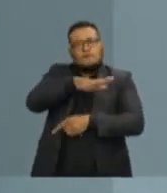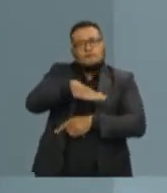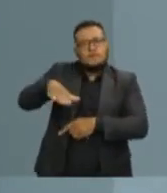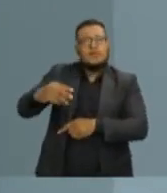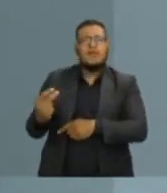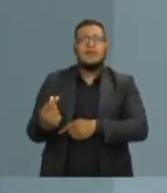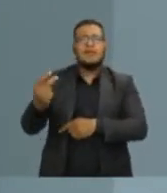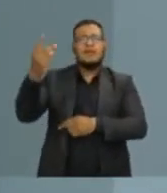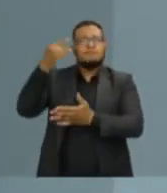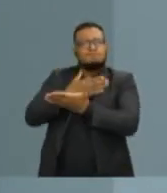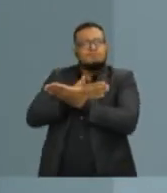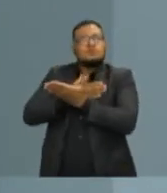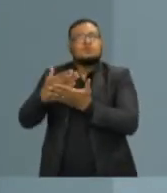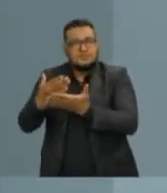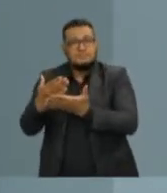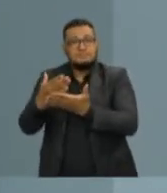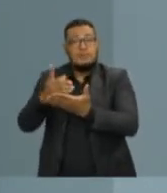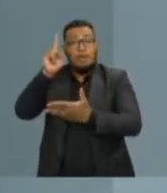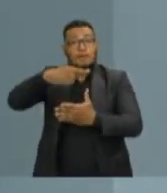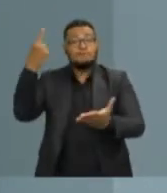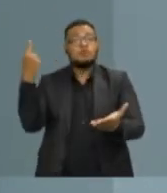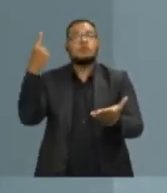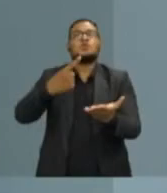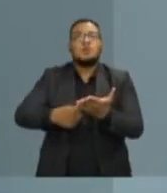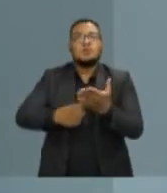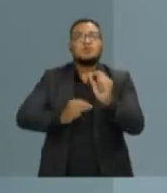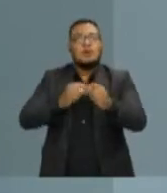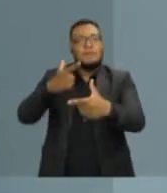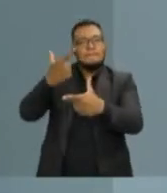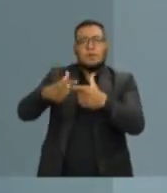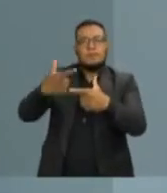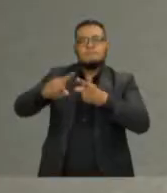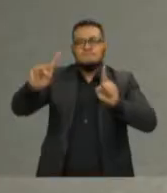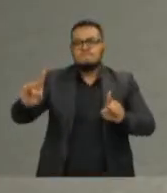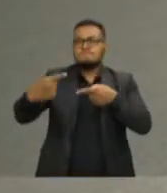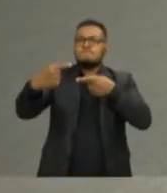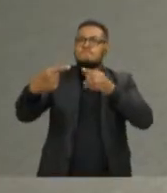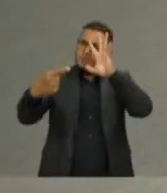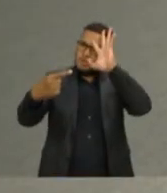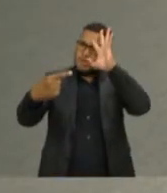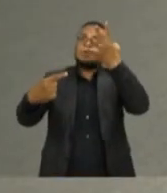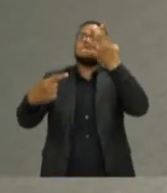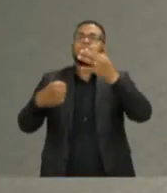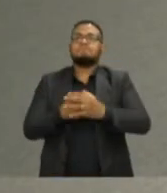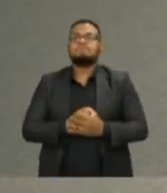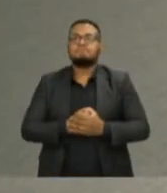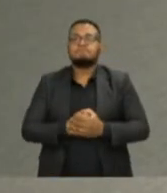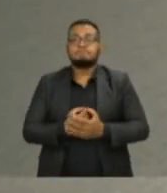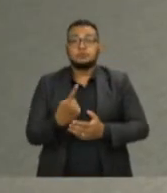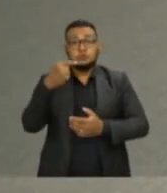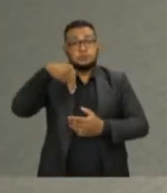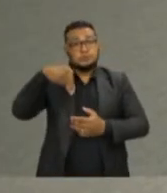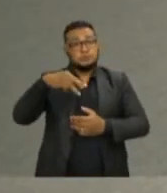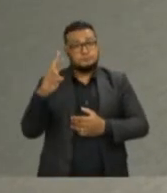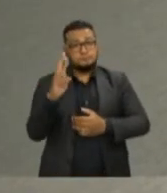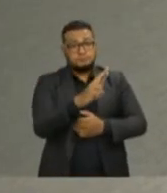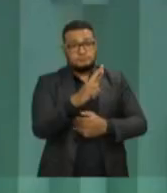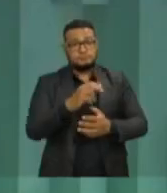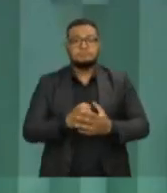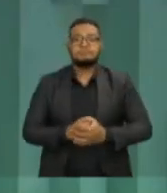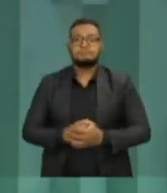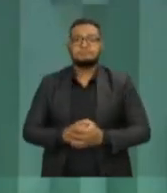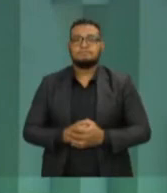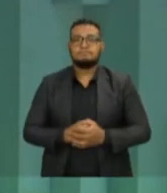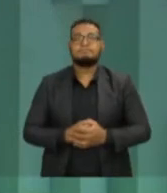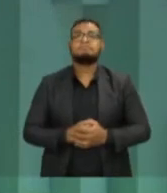atuação na Assembleia. Esse é o nosso compromisso. Enfrentar o problema e resolver. Candidato João Cosa, um minuto para a sua réplica. Então,